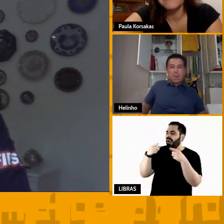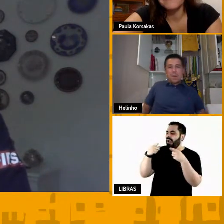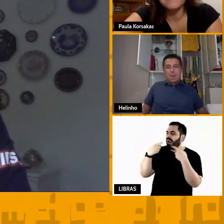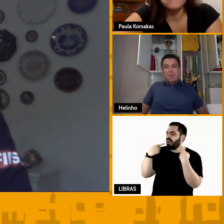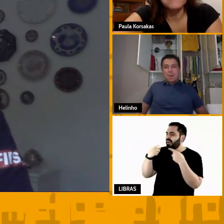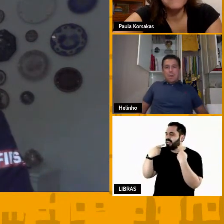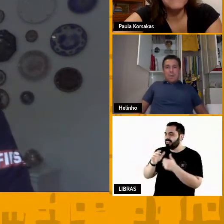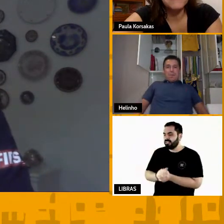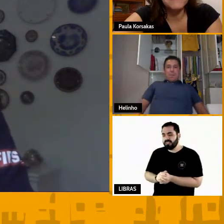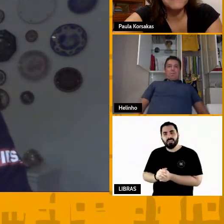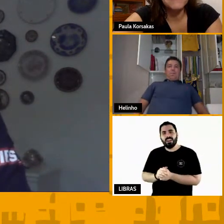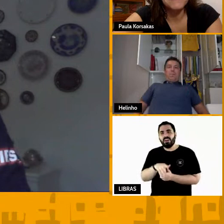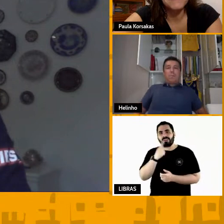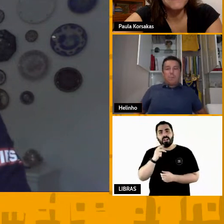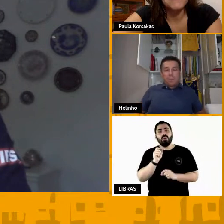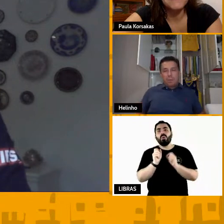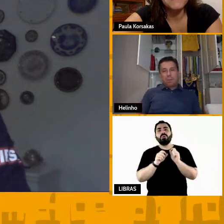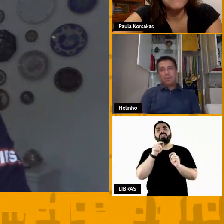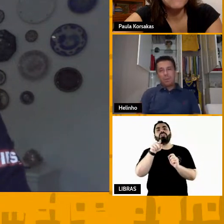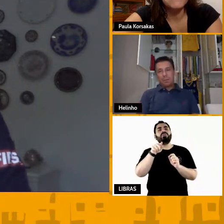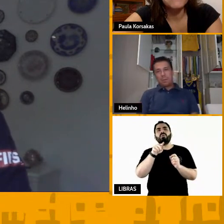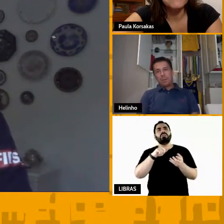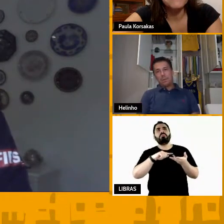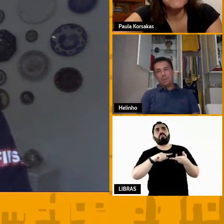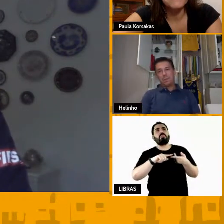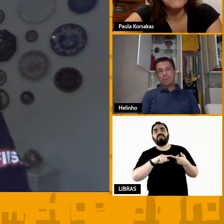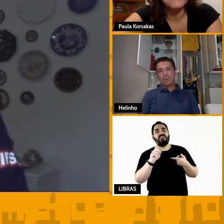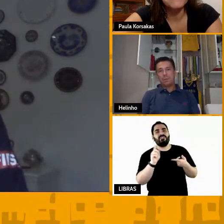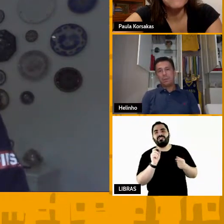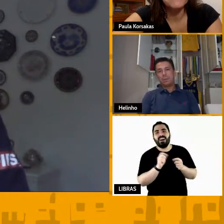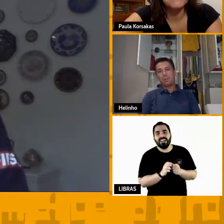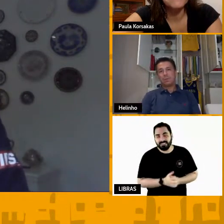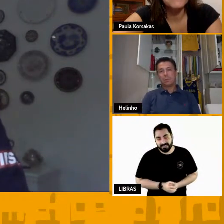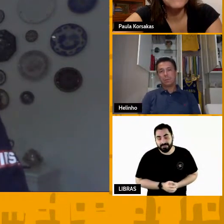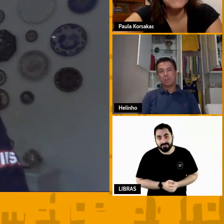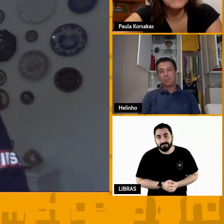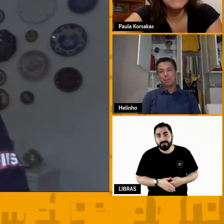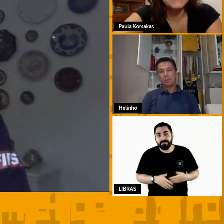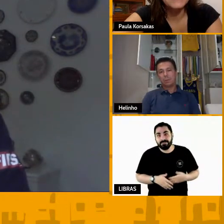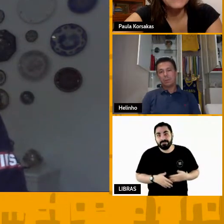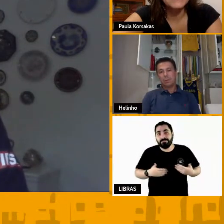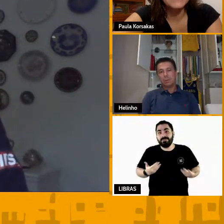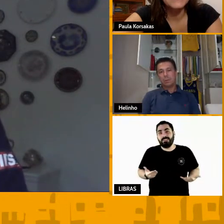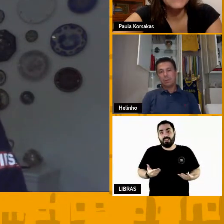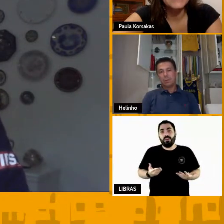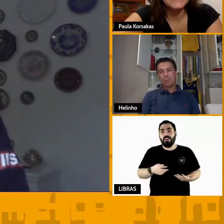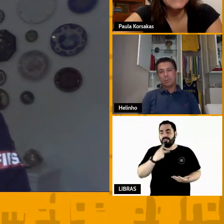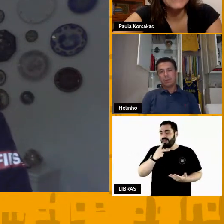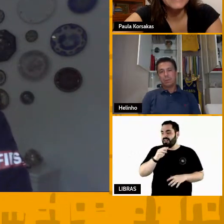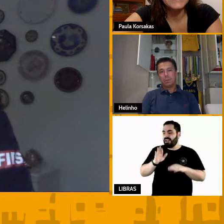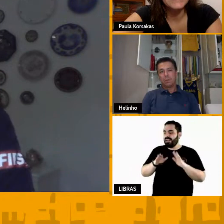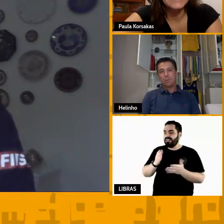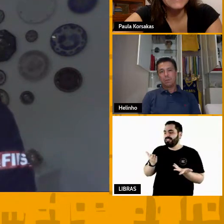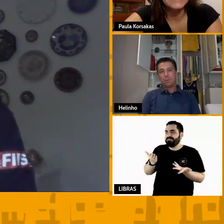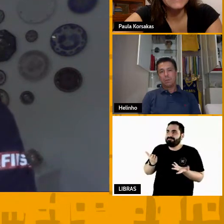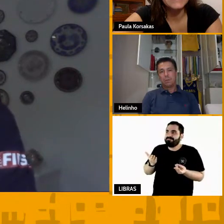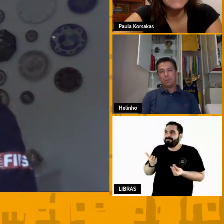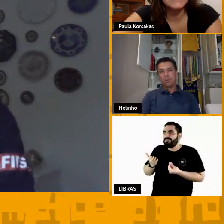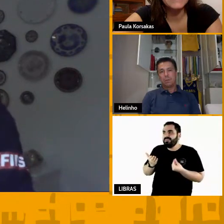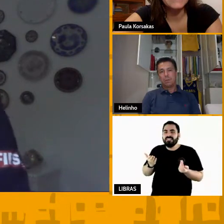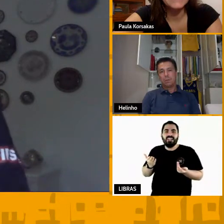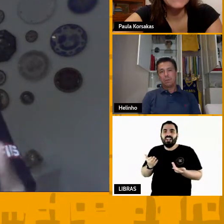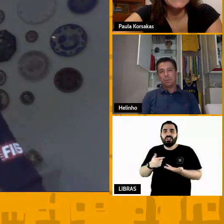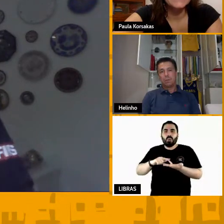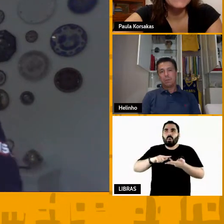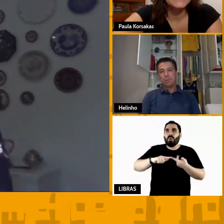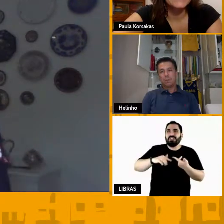o você não faria eu costumo falar assim a gente é clichê falar assim eu não me arrependo do que as coisas